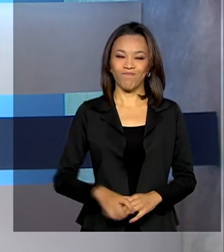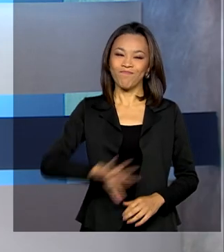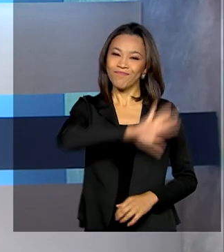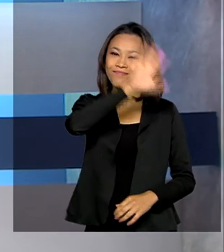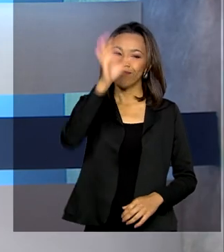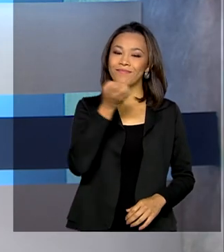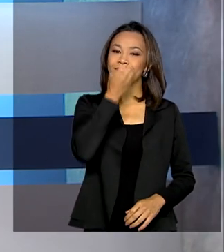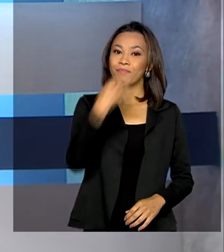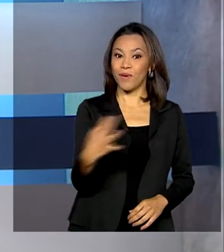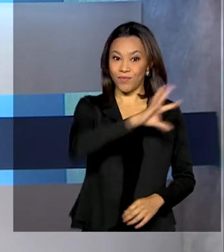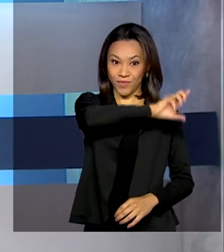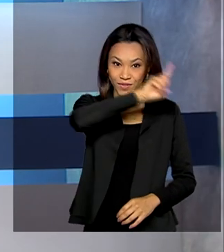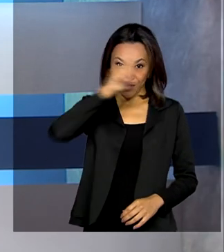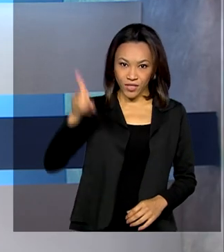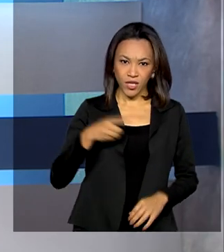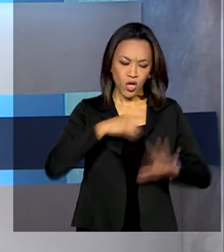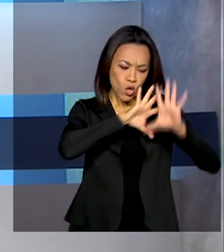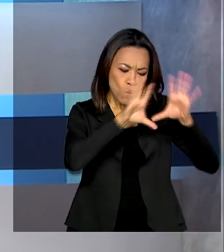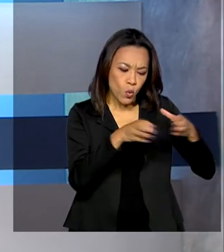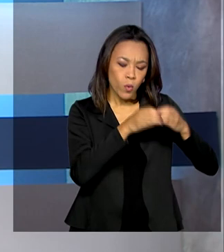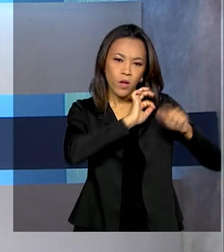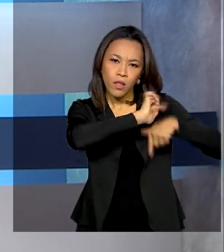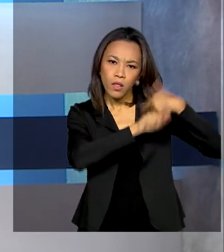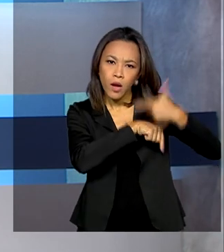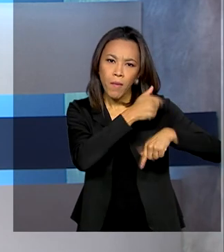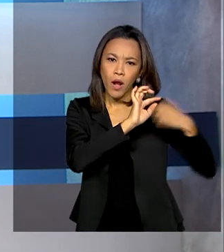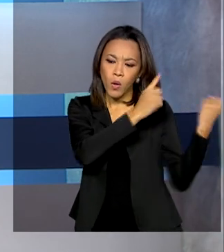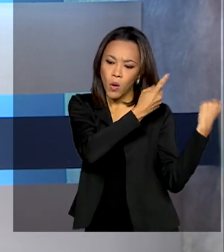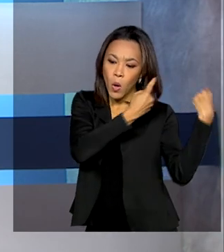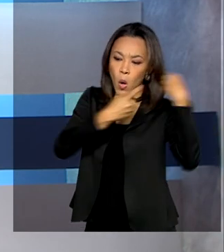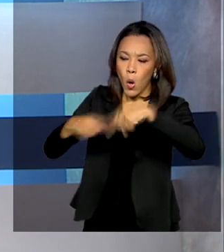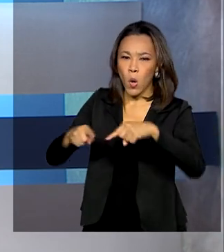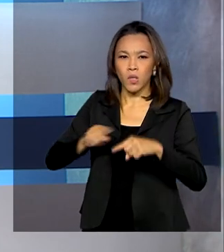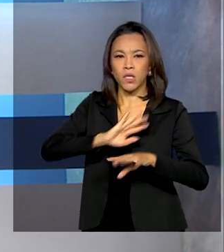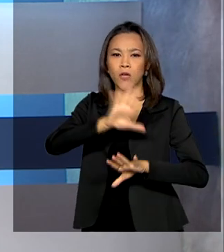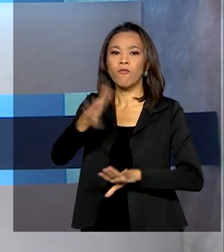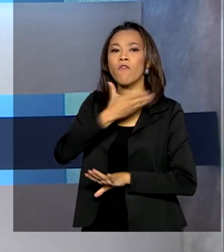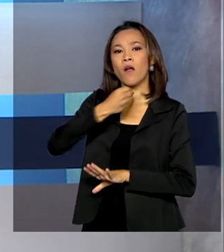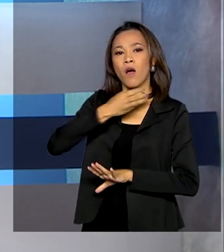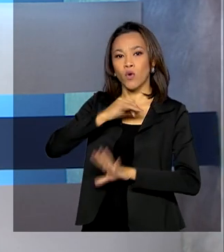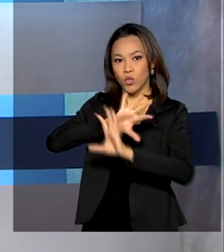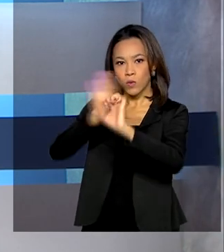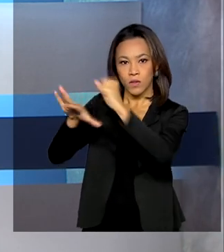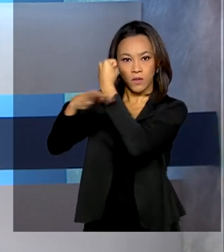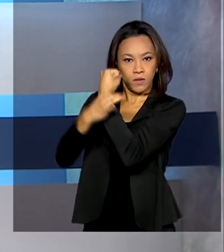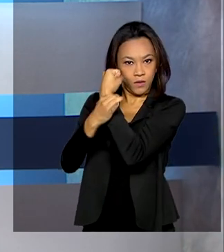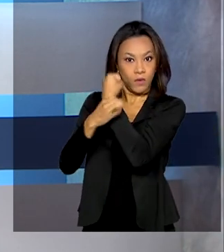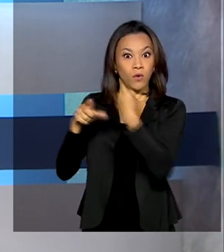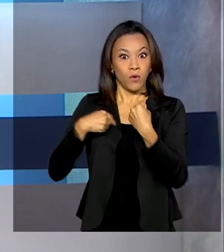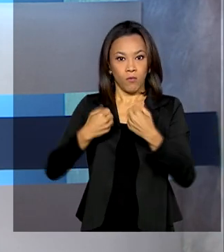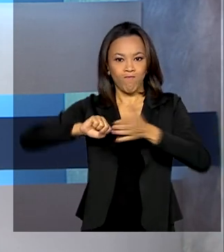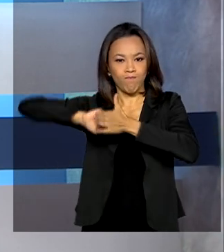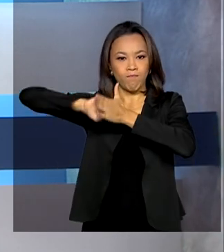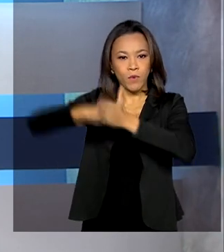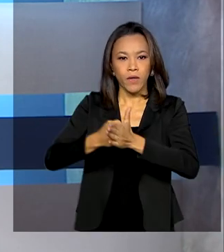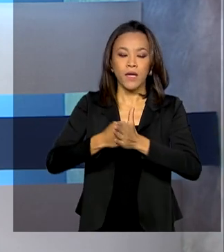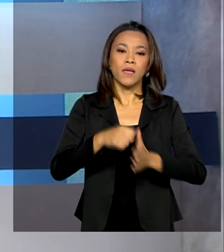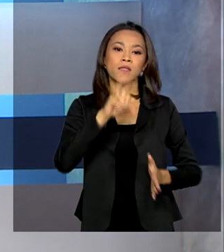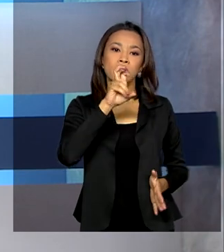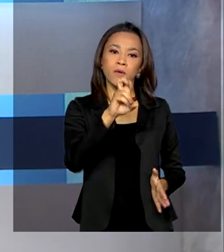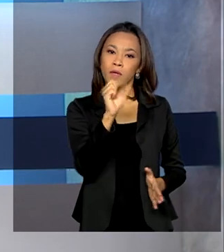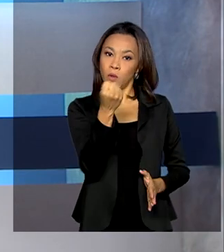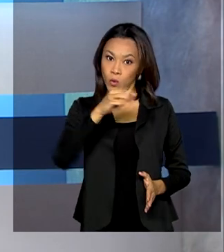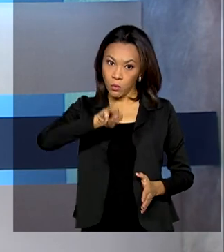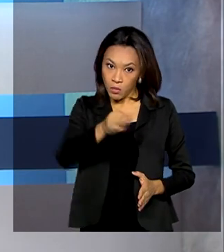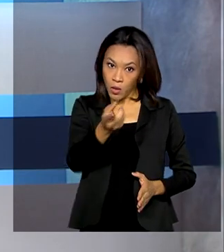Olá, bom dia! Grupo de trabalho de combate a fraudes no seguro defeso bloqueia 58 milhões de